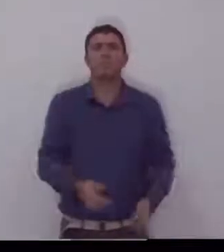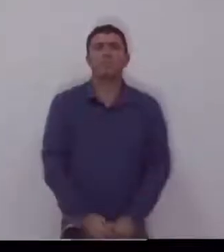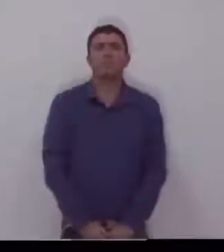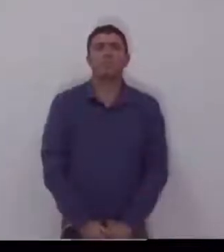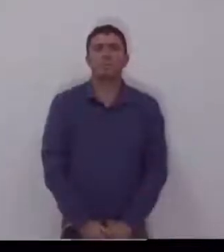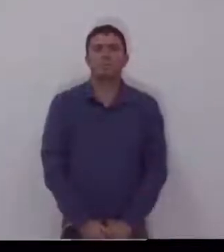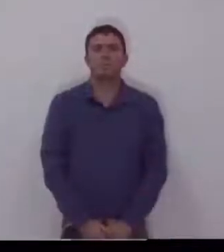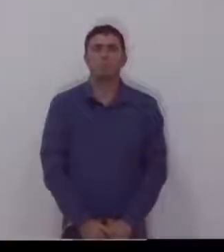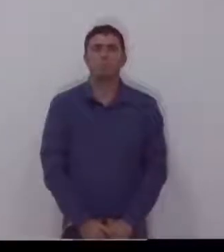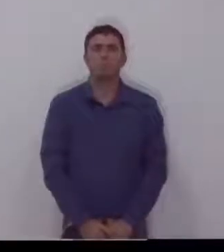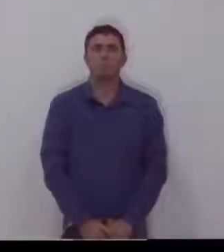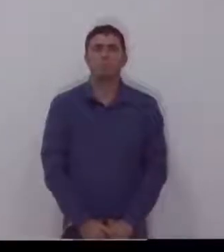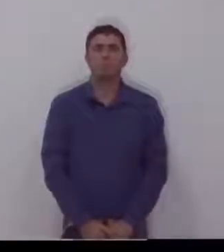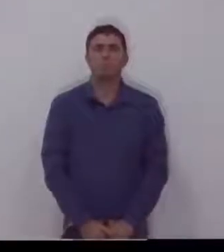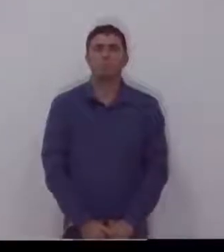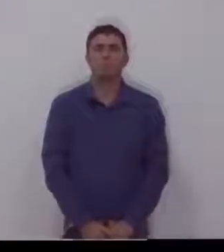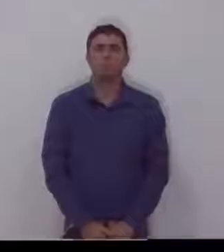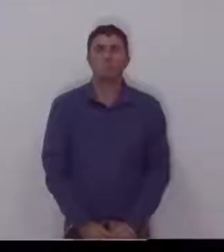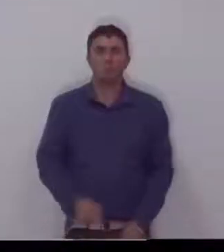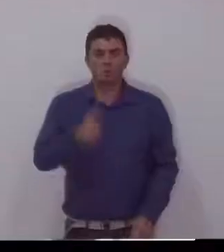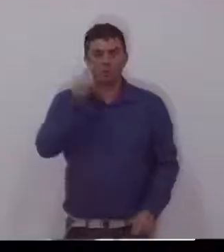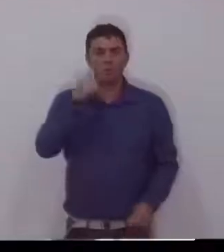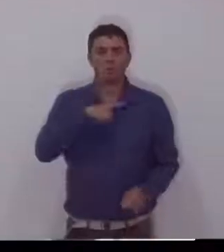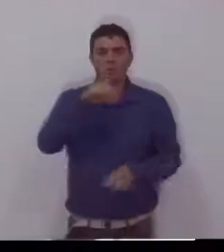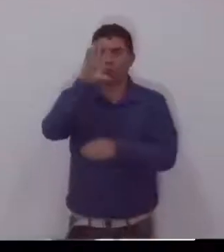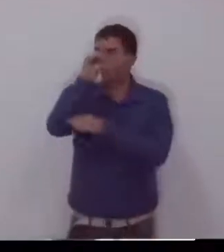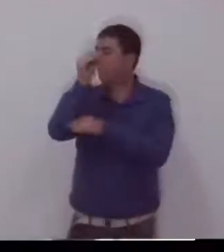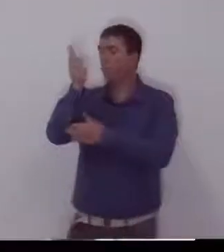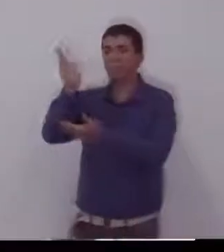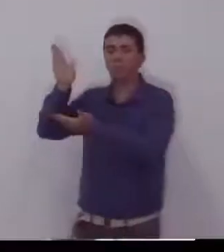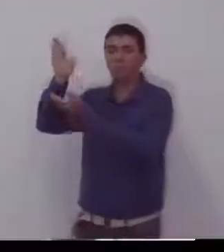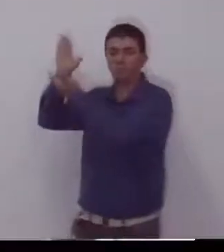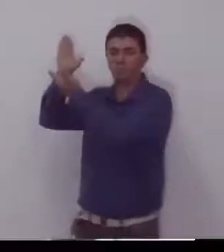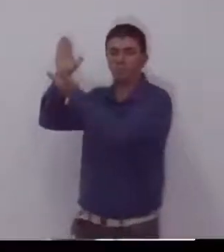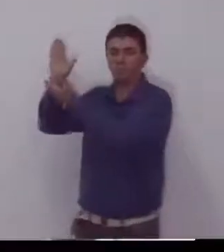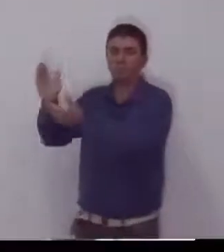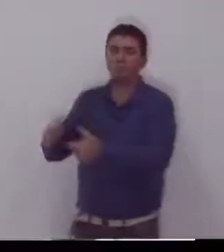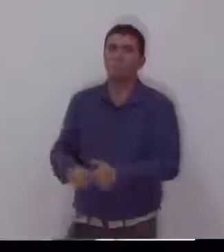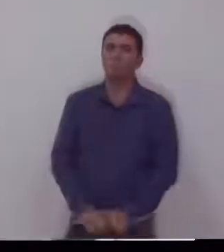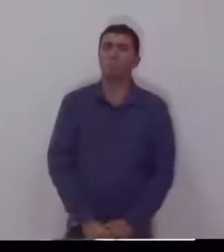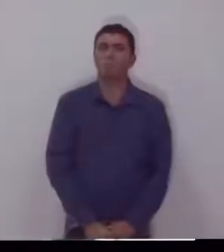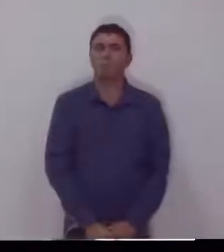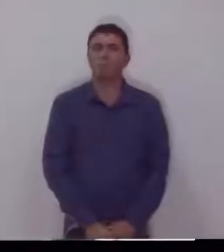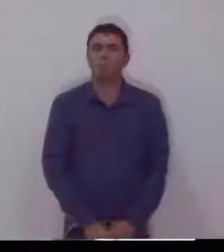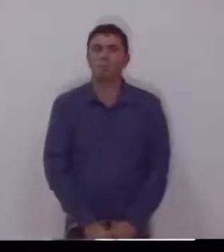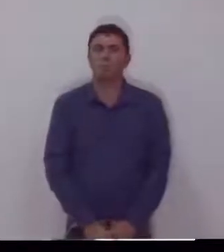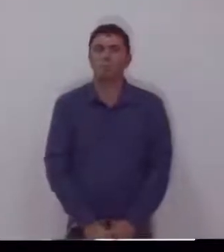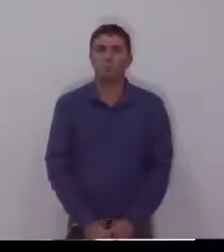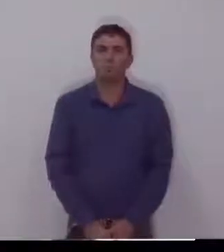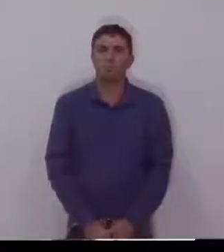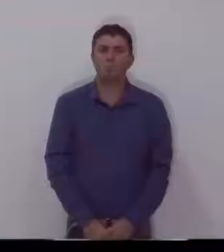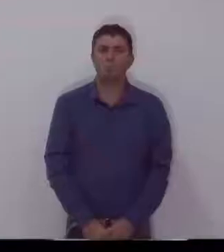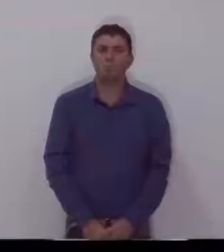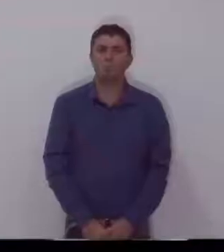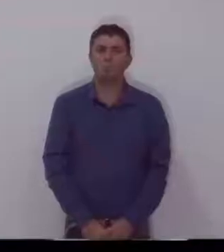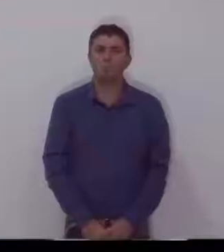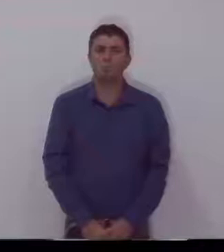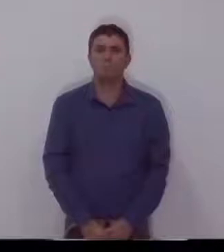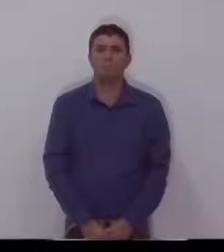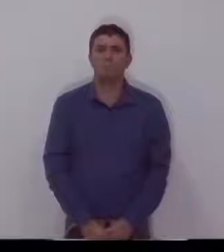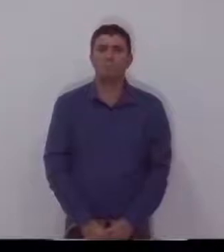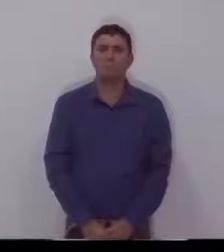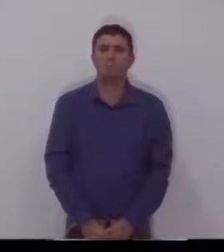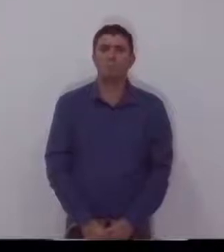e eu acho que só. Então, passamos em todas as entidades, e deixar muito, eu acho que esclarecido para a